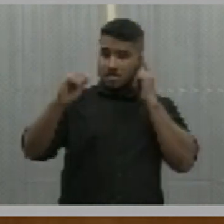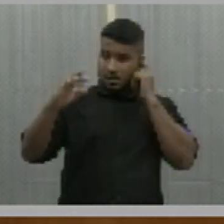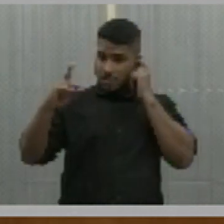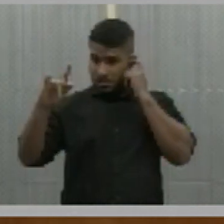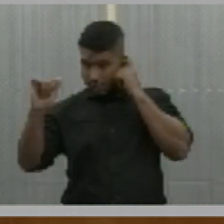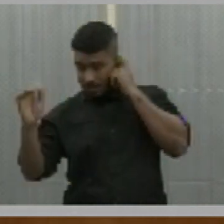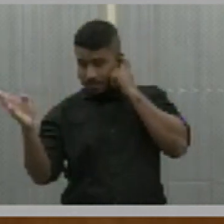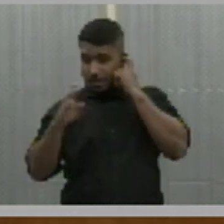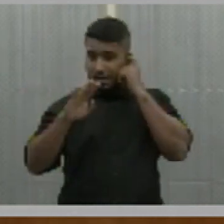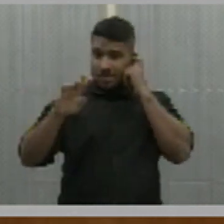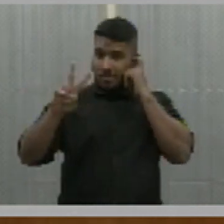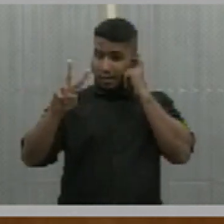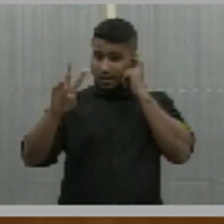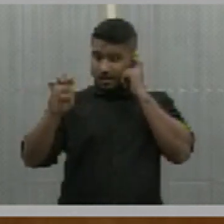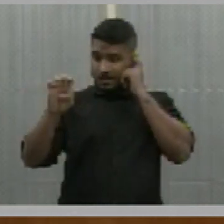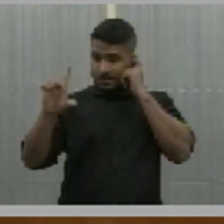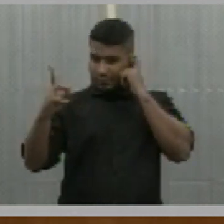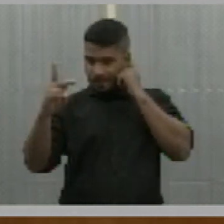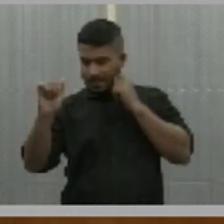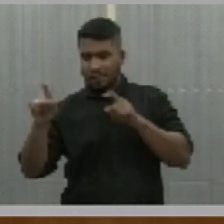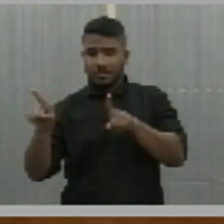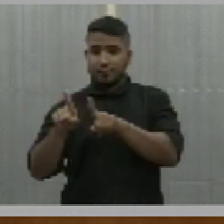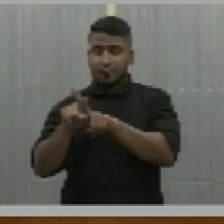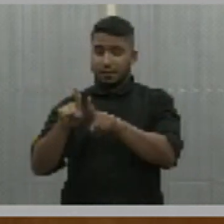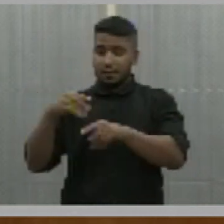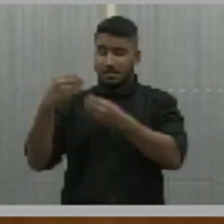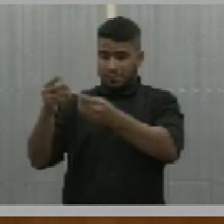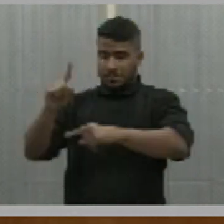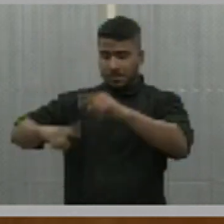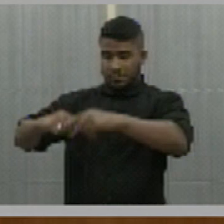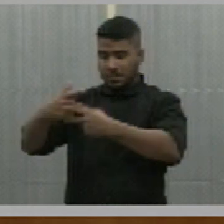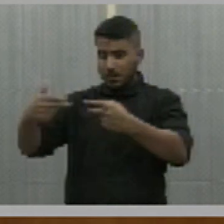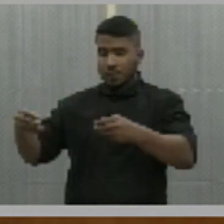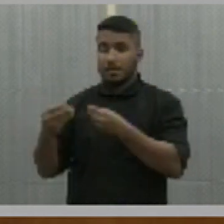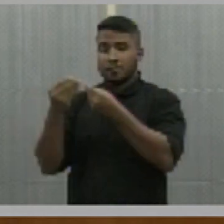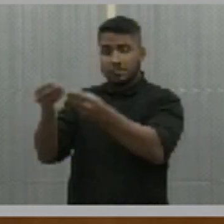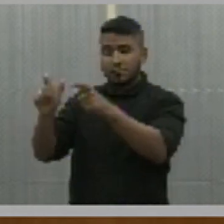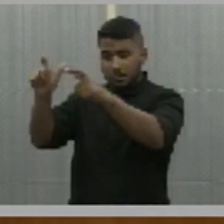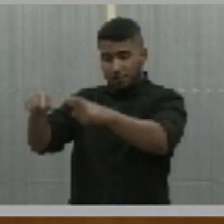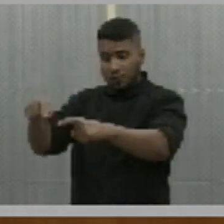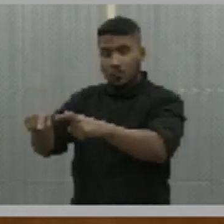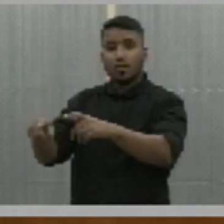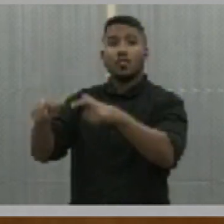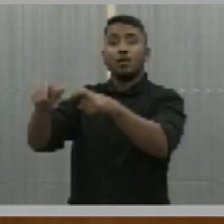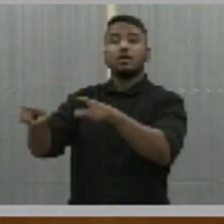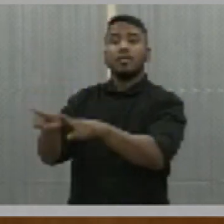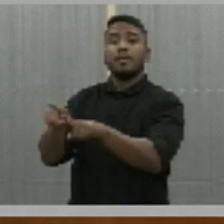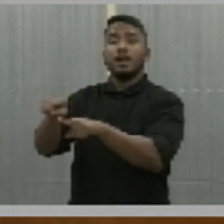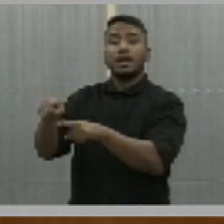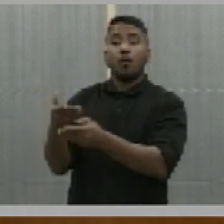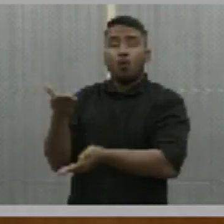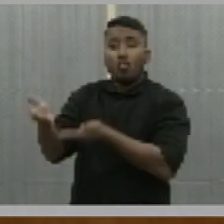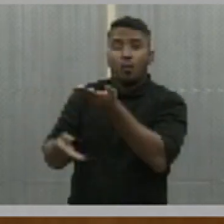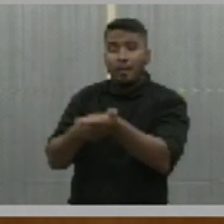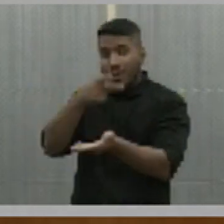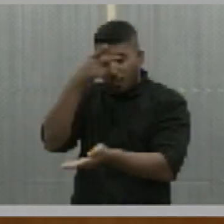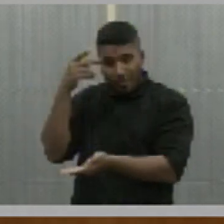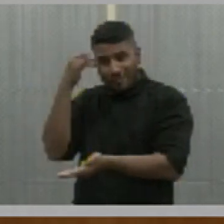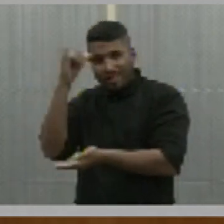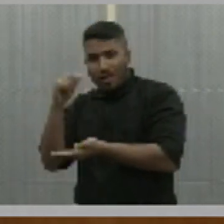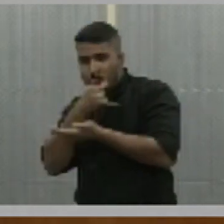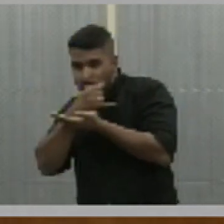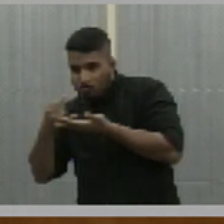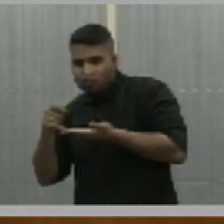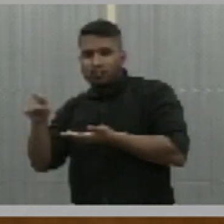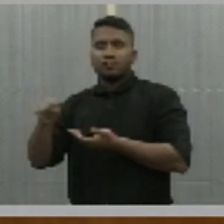equipamentos que serão utilizados na Casa de Recuperação de Adolescentes